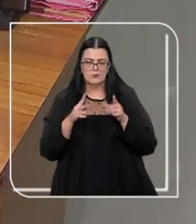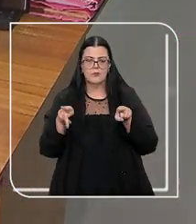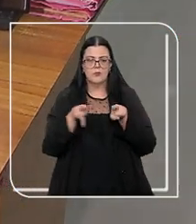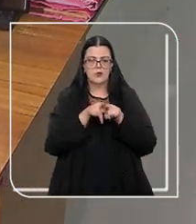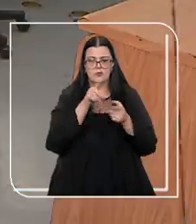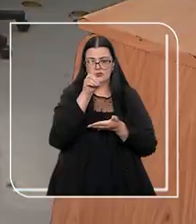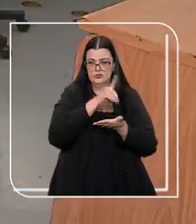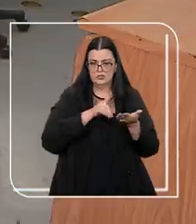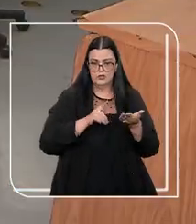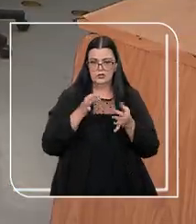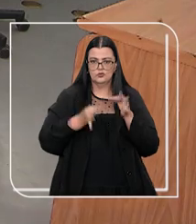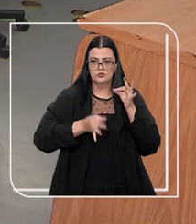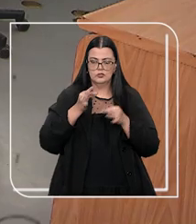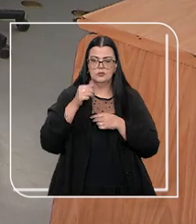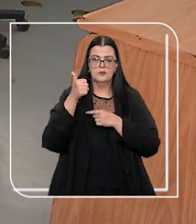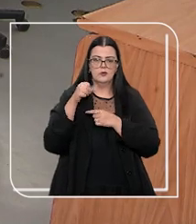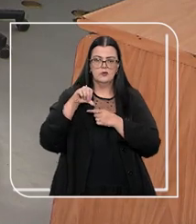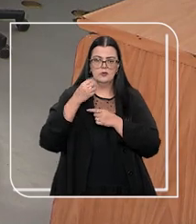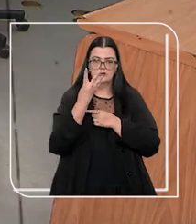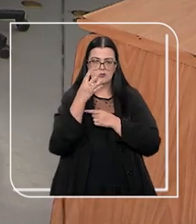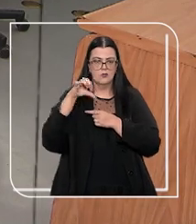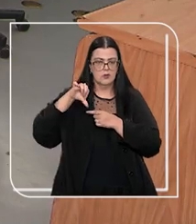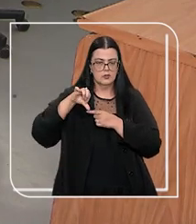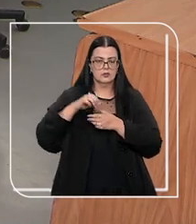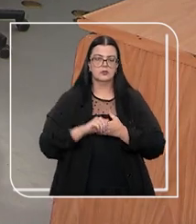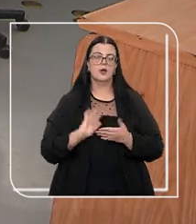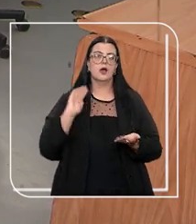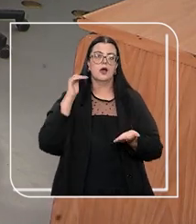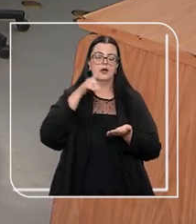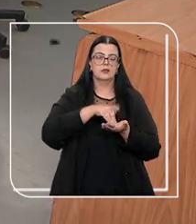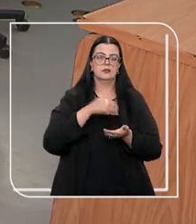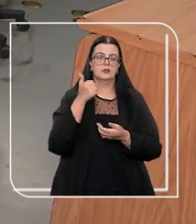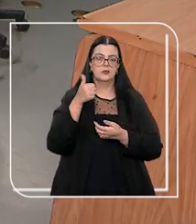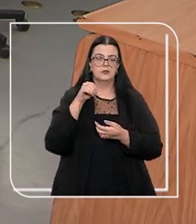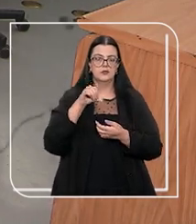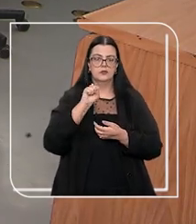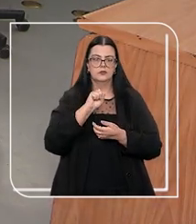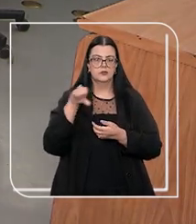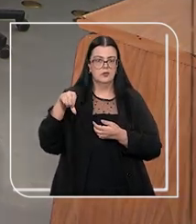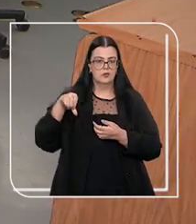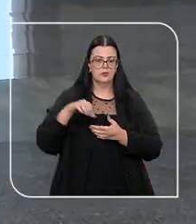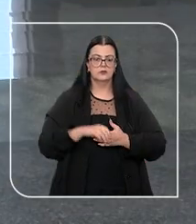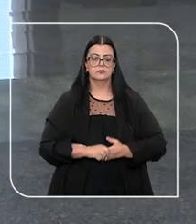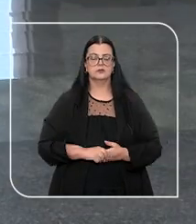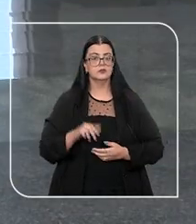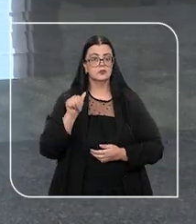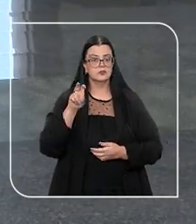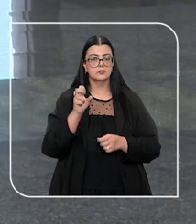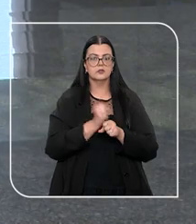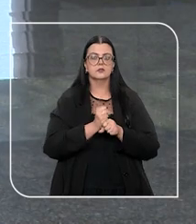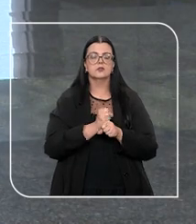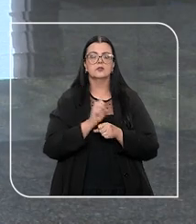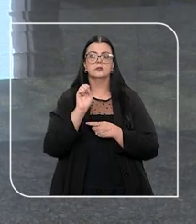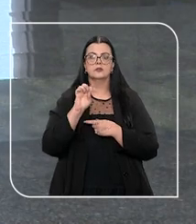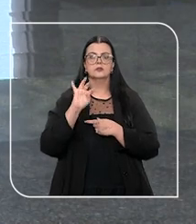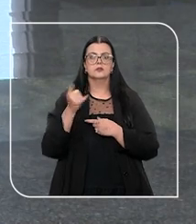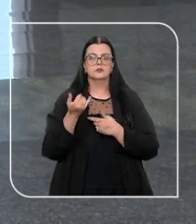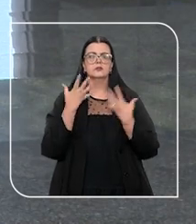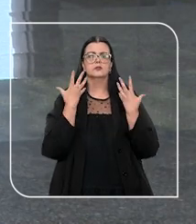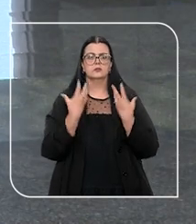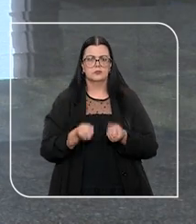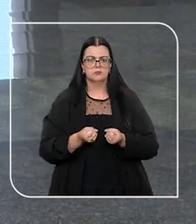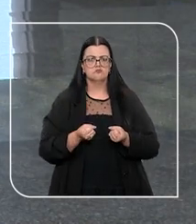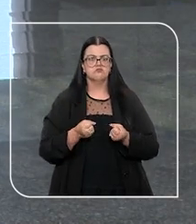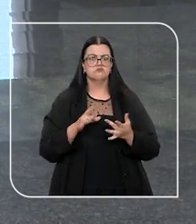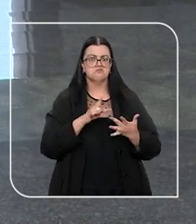Diário de Justiça de 1949 a 1989. Há 15 anos, o STJ assumiu o papel